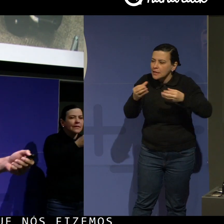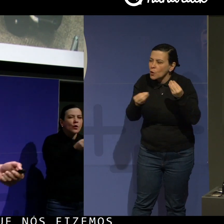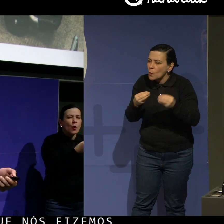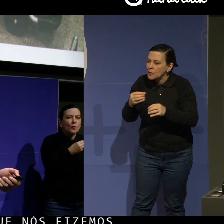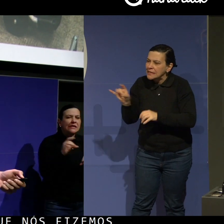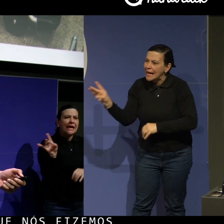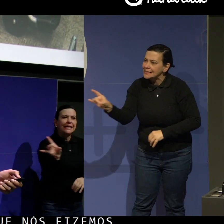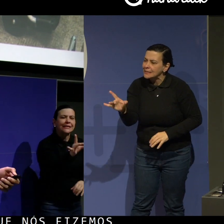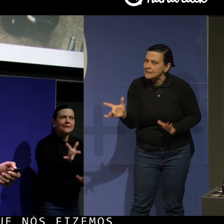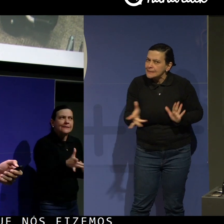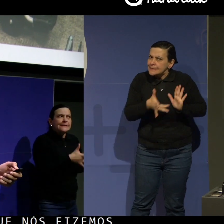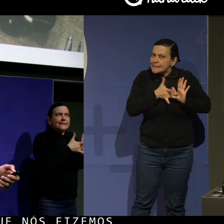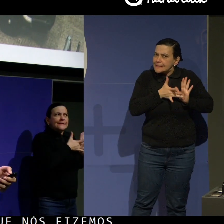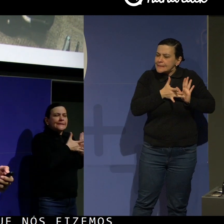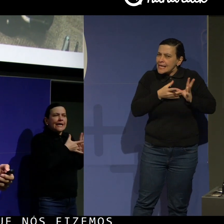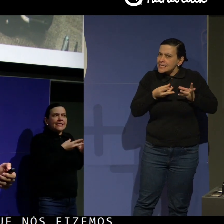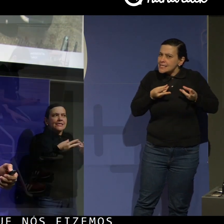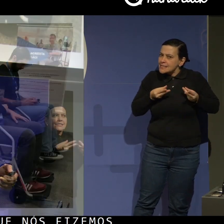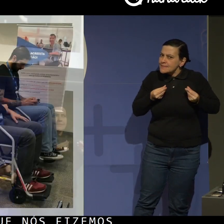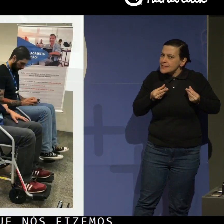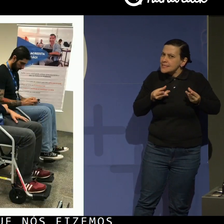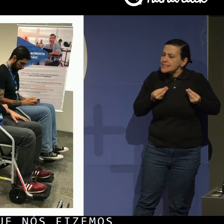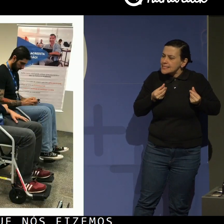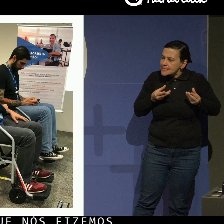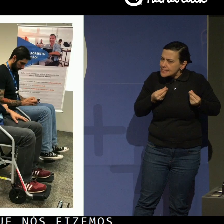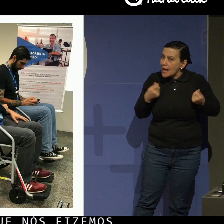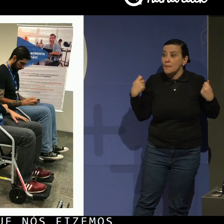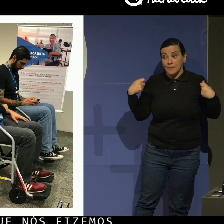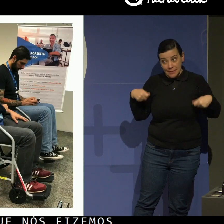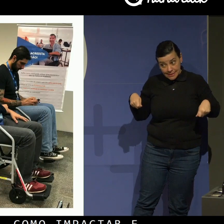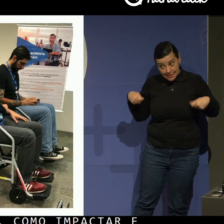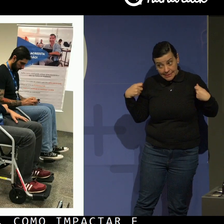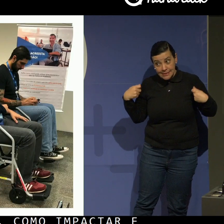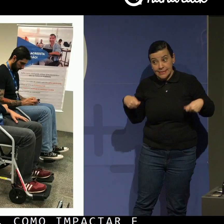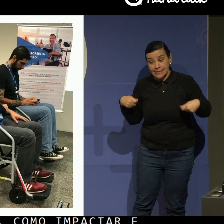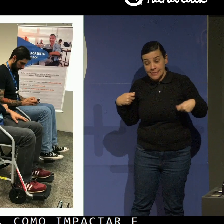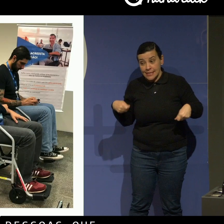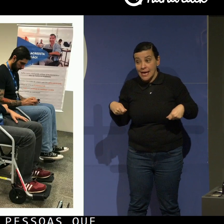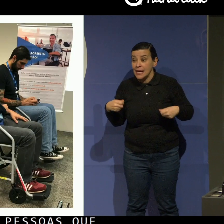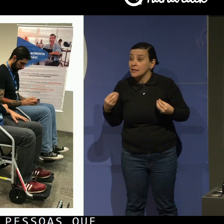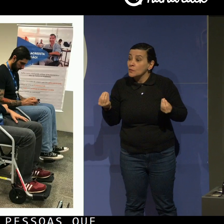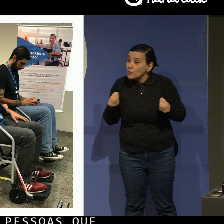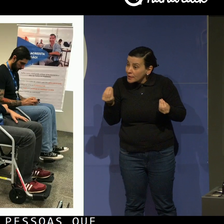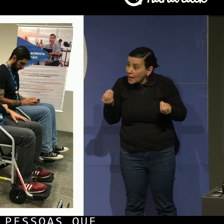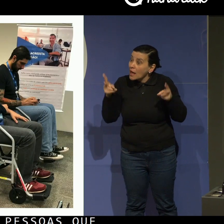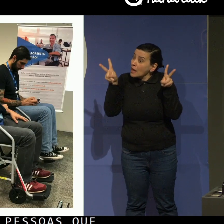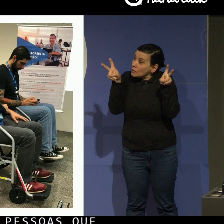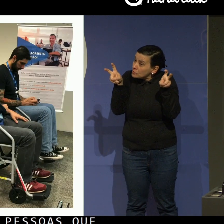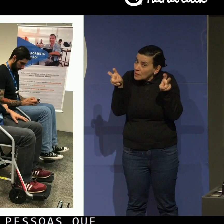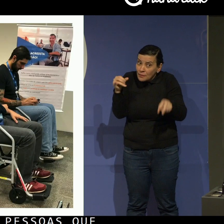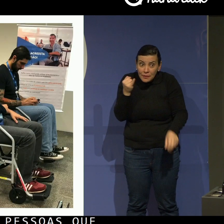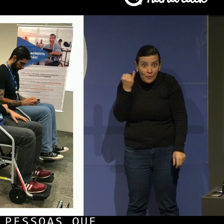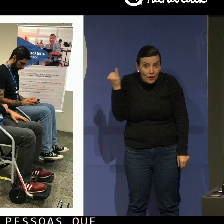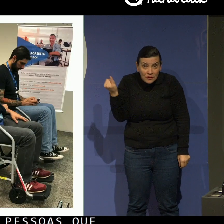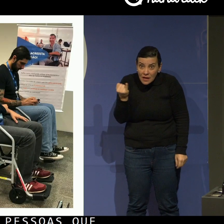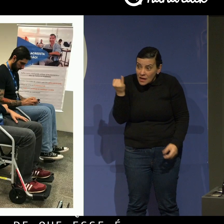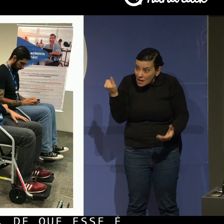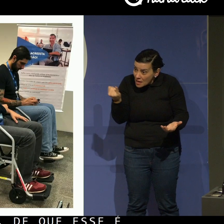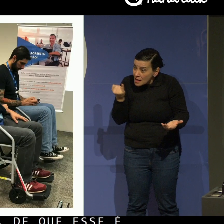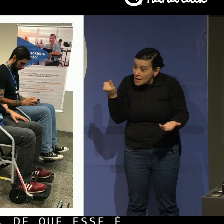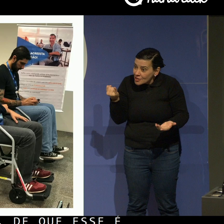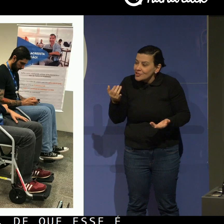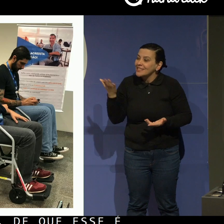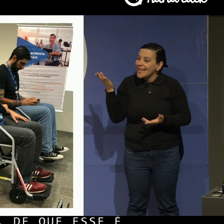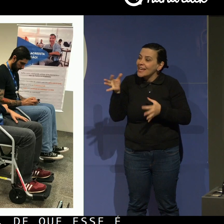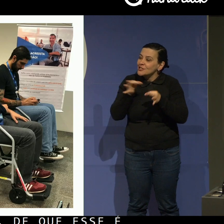e com o braço preso por uma tipóia. que esse é um assunto importante para a empresa, né? E a gente fez o café da